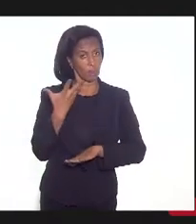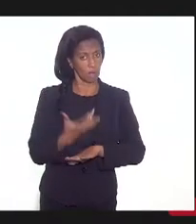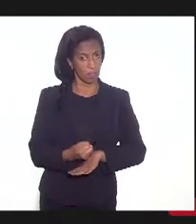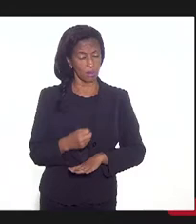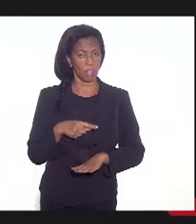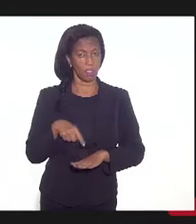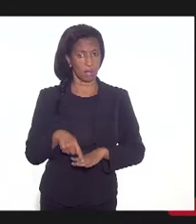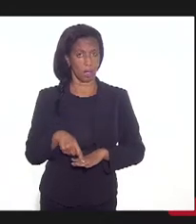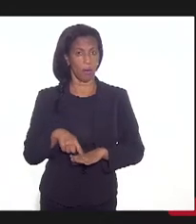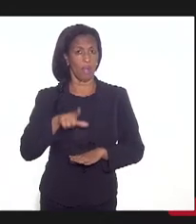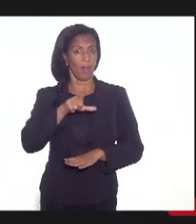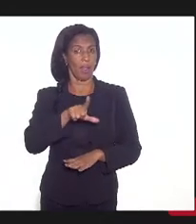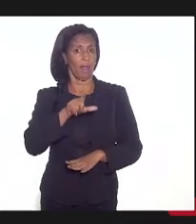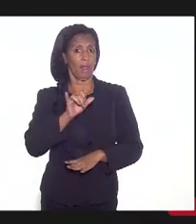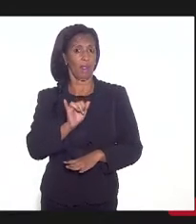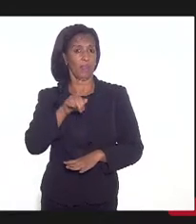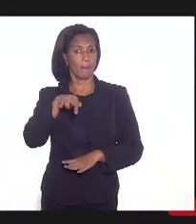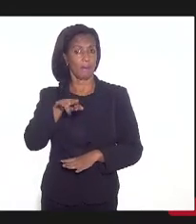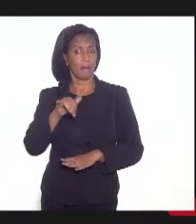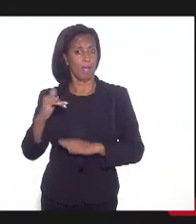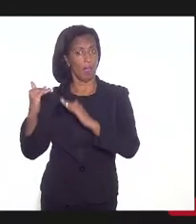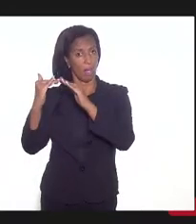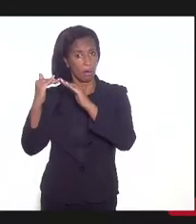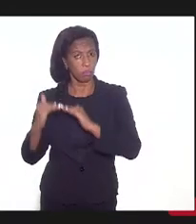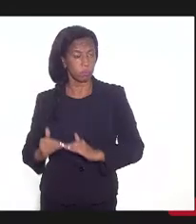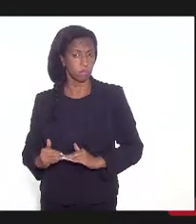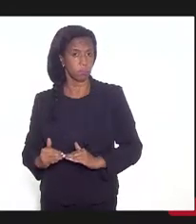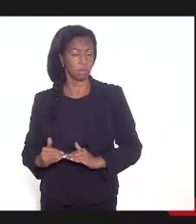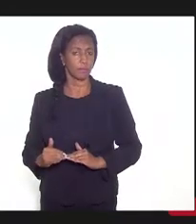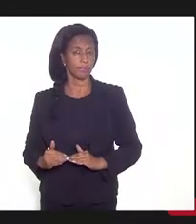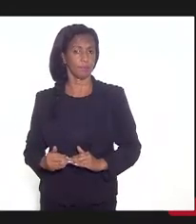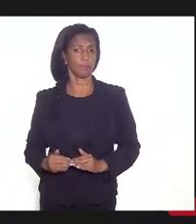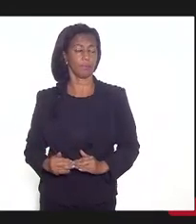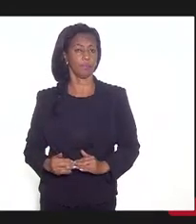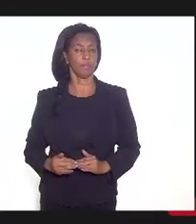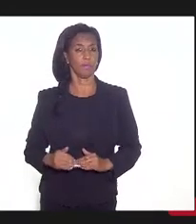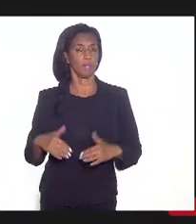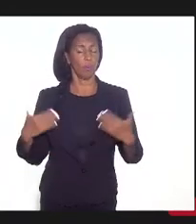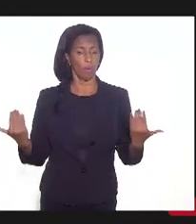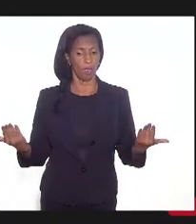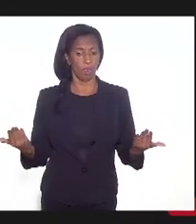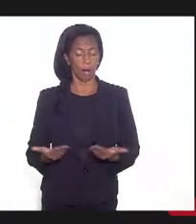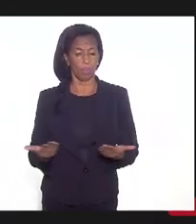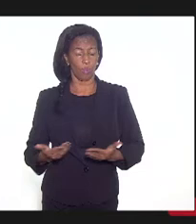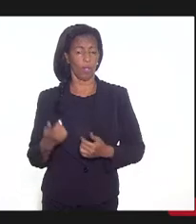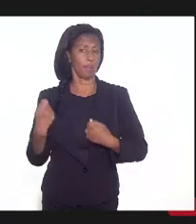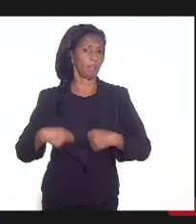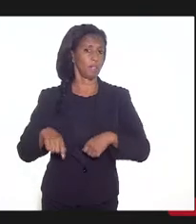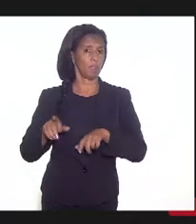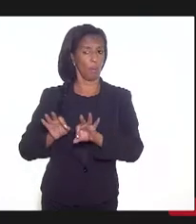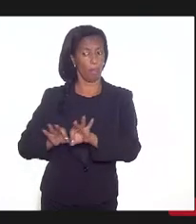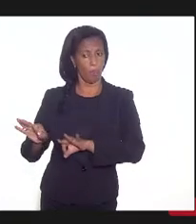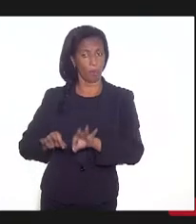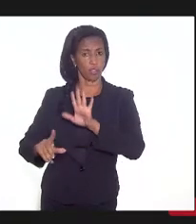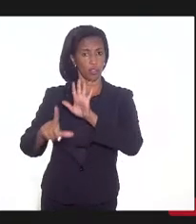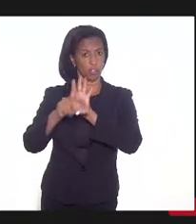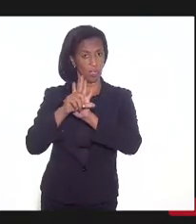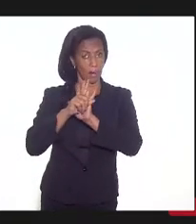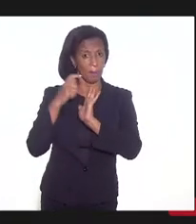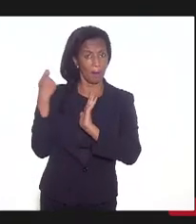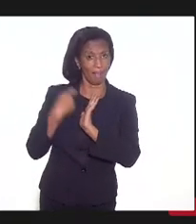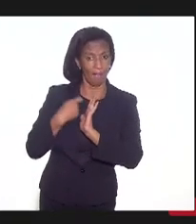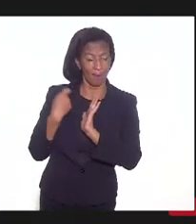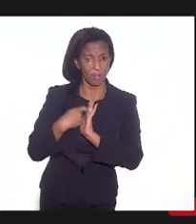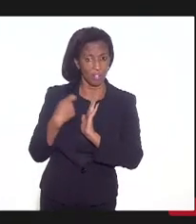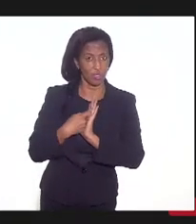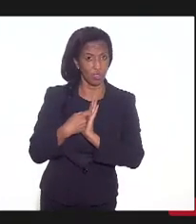a liminar, ela cai, então, a gente tem que agora fazer um projeto de lei para garantir que a